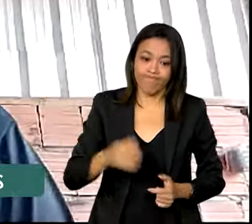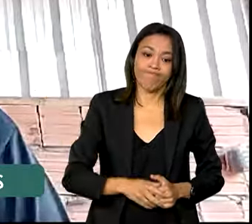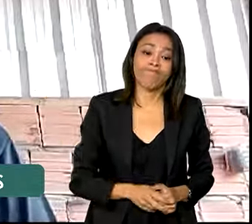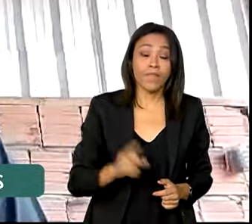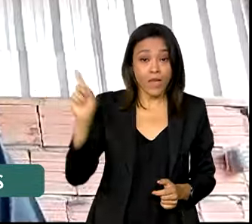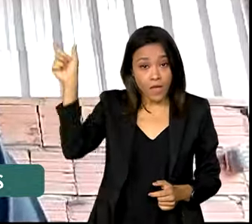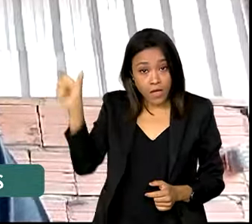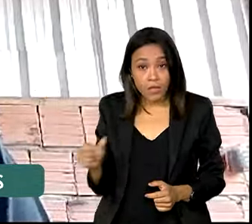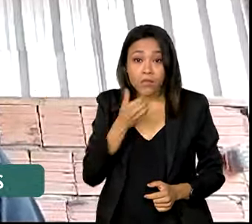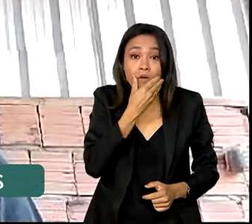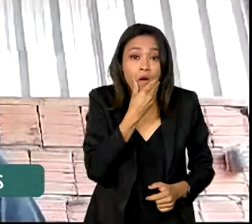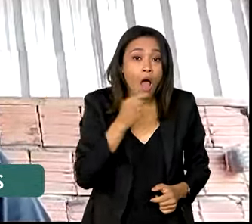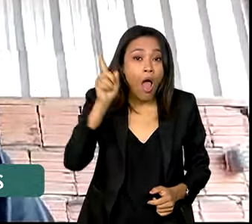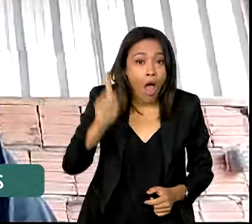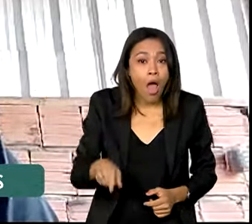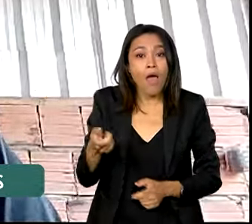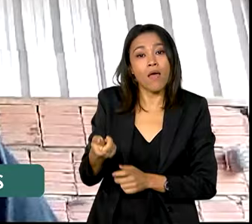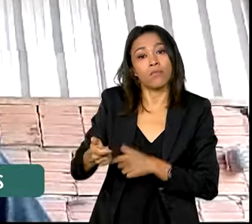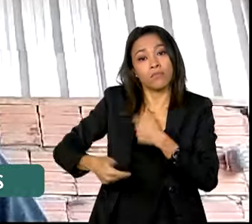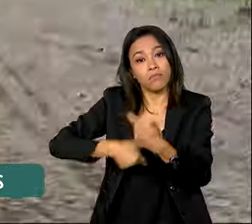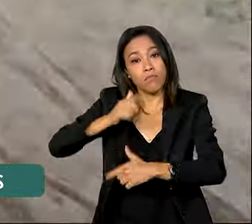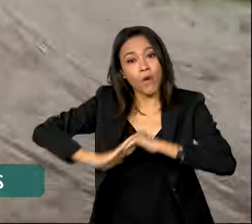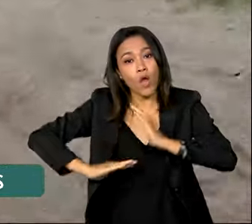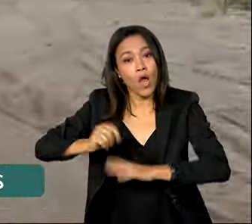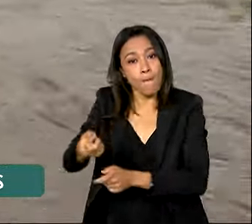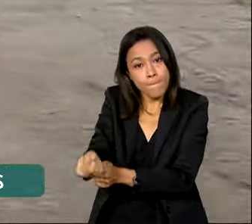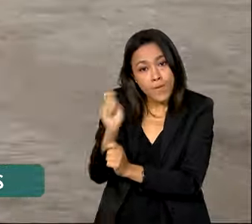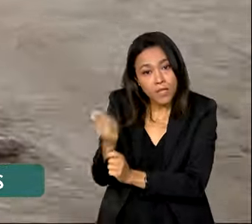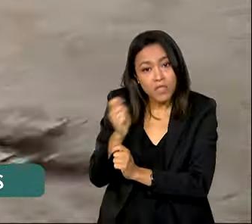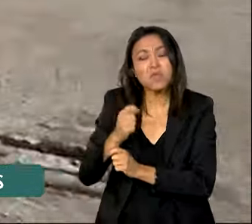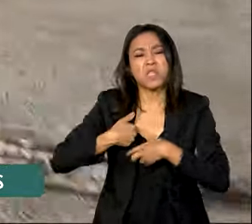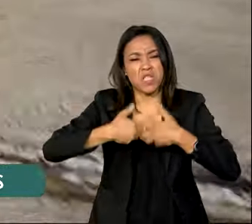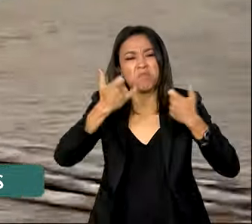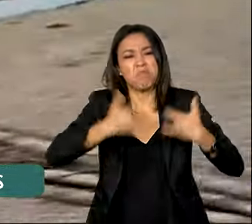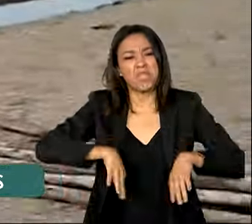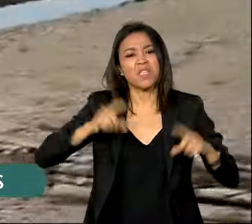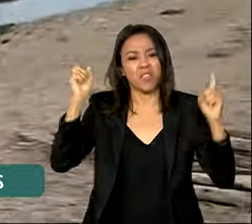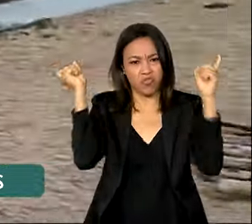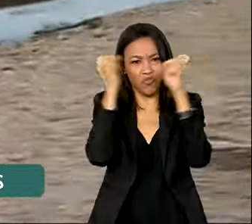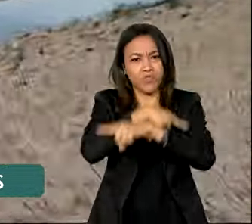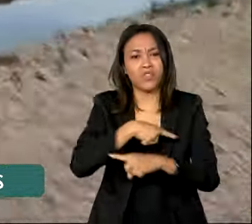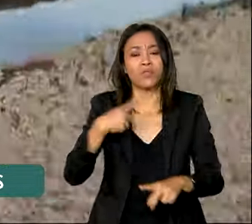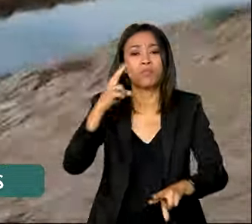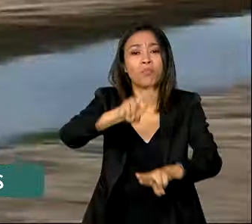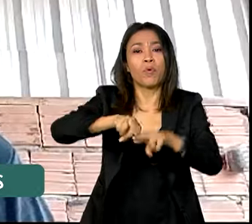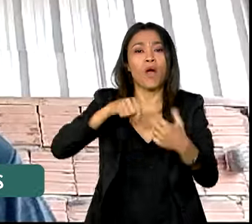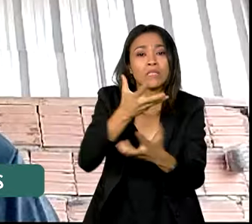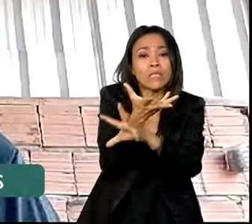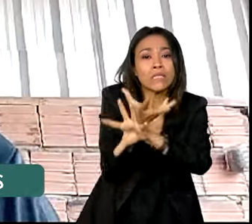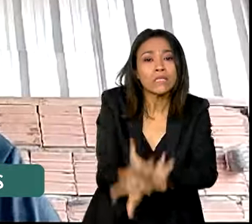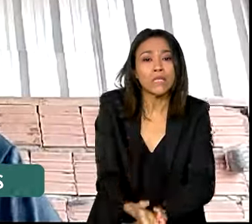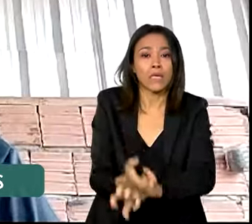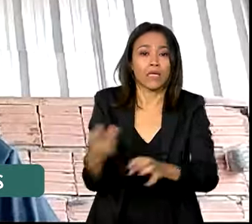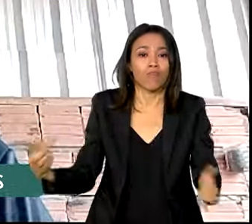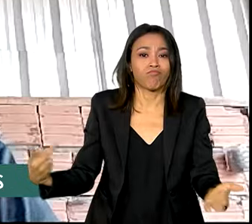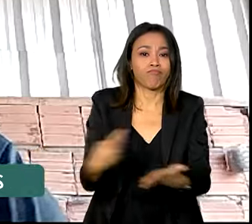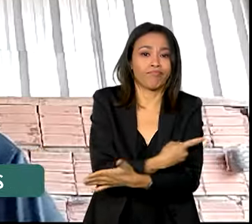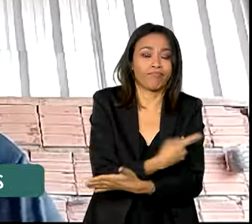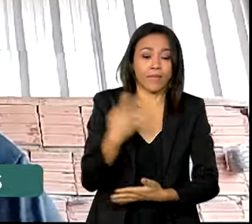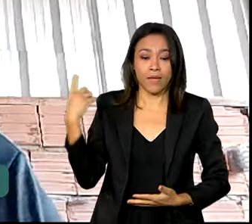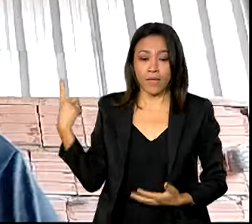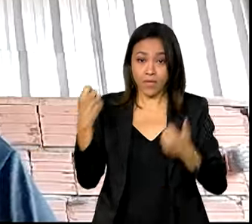Amarildo é pescador e conta sobre as dificuldades que tem enfrentado com a seca que atinge a região. A seca aqui